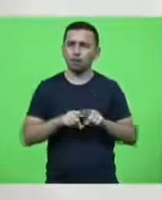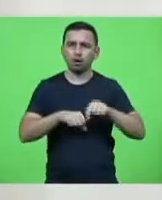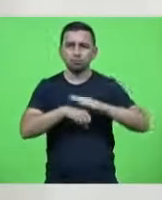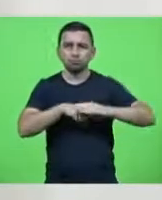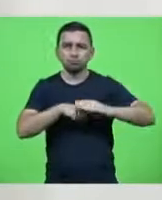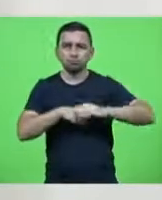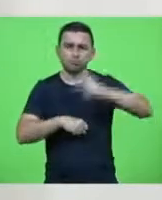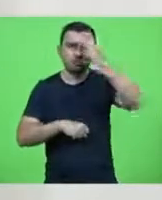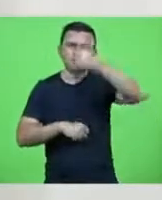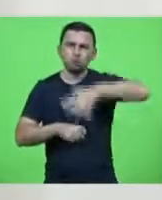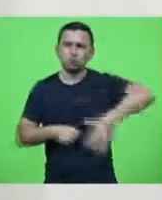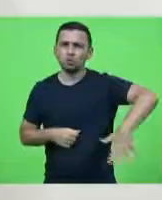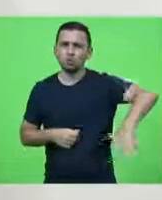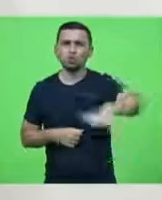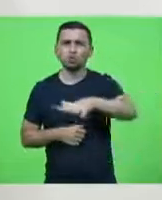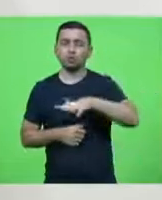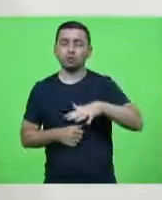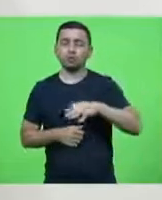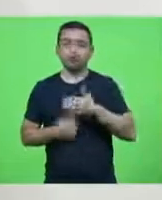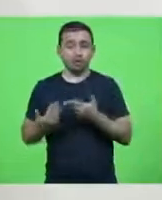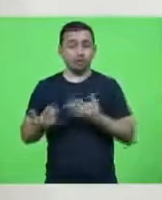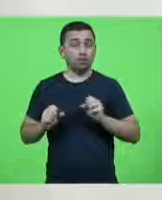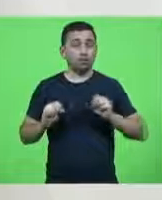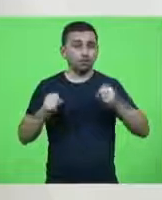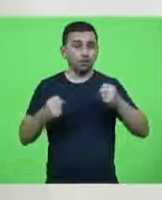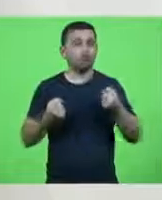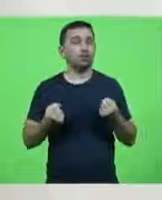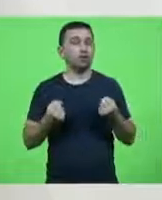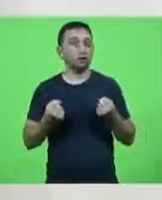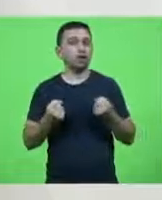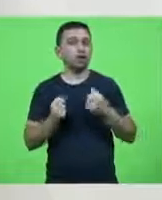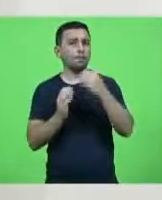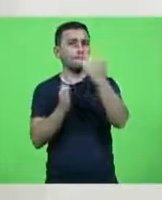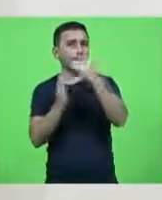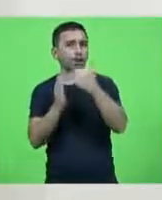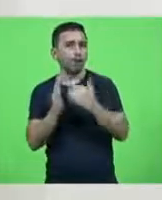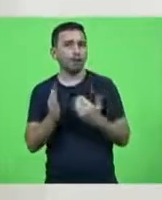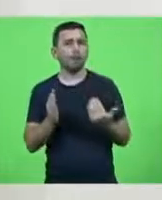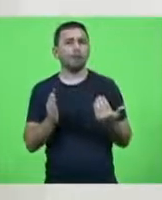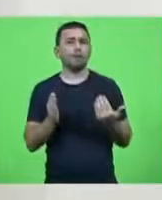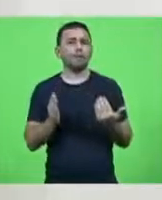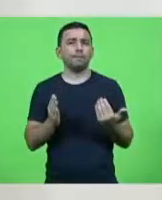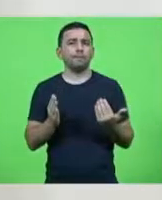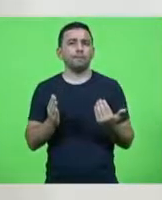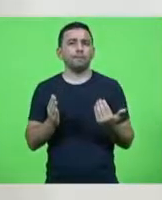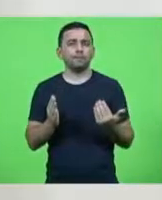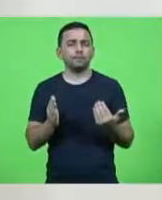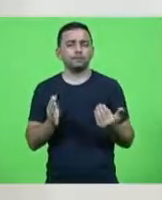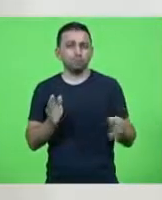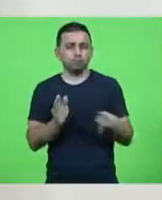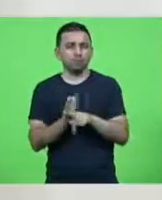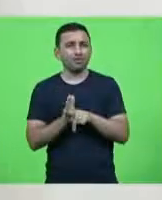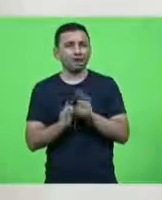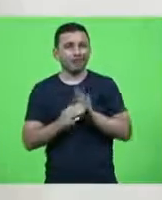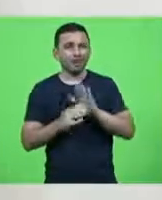pessoas, em defesa das causas que vinham em benefício do seu próximo.